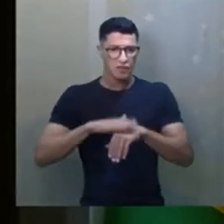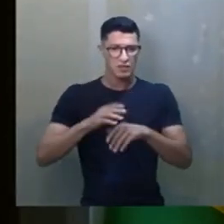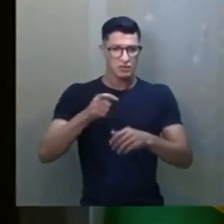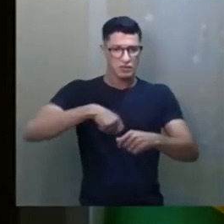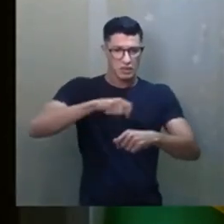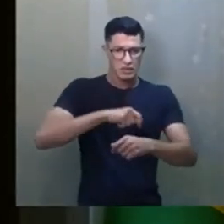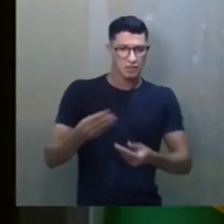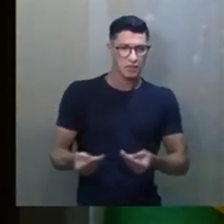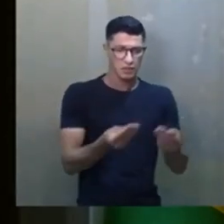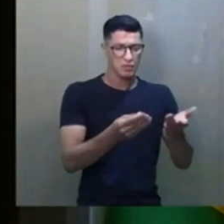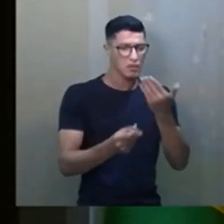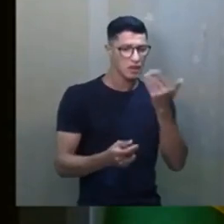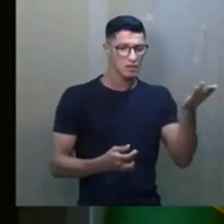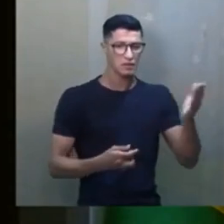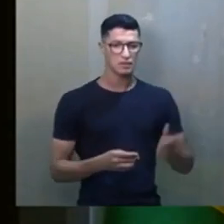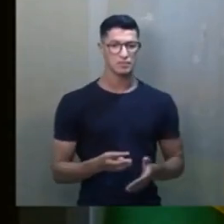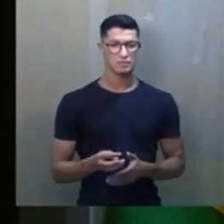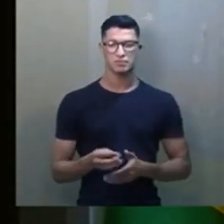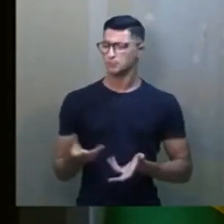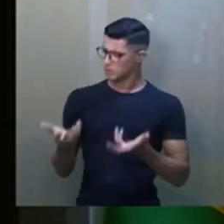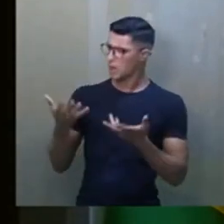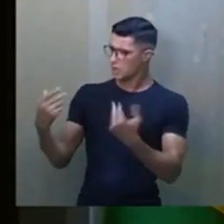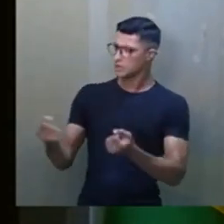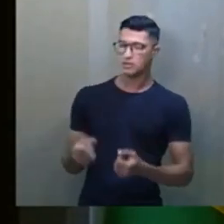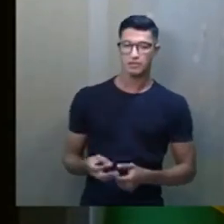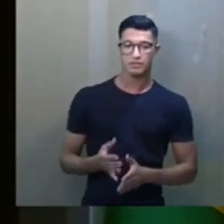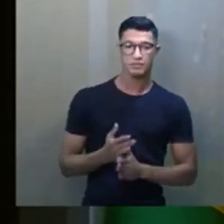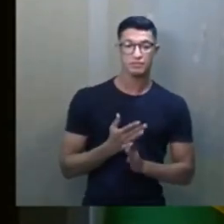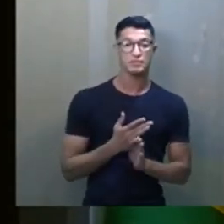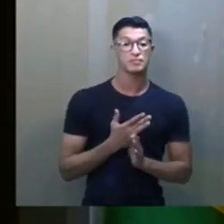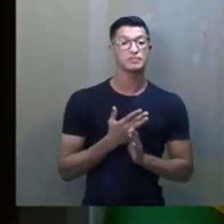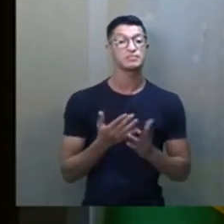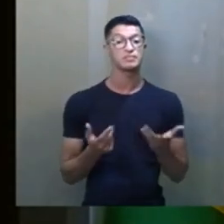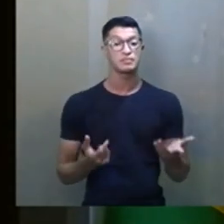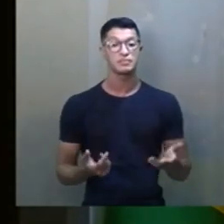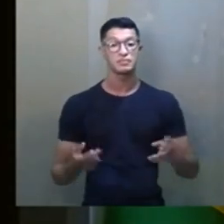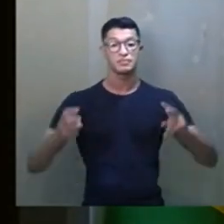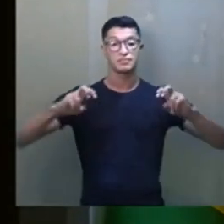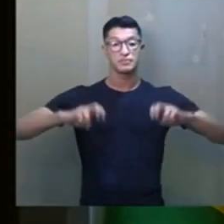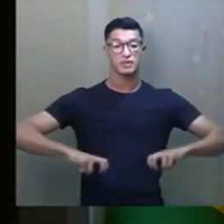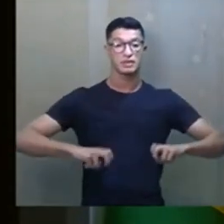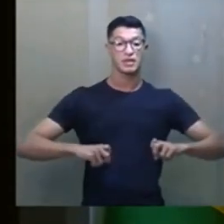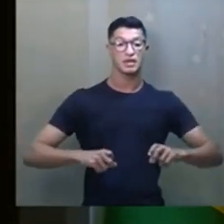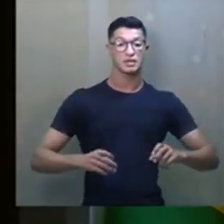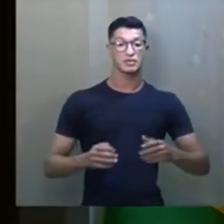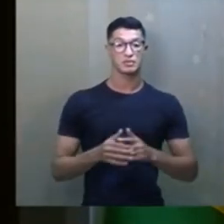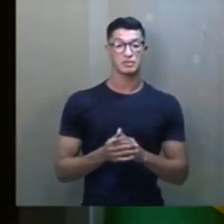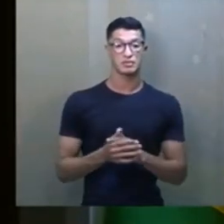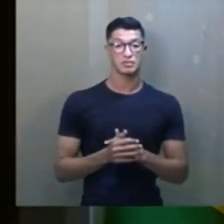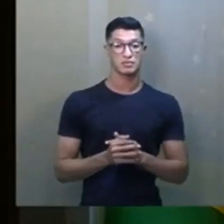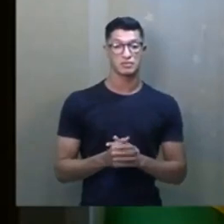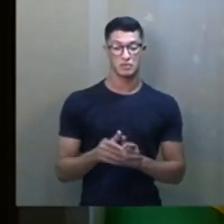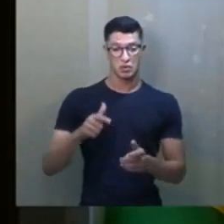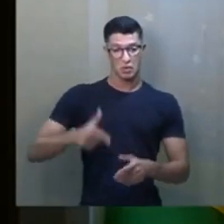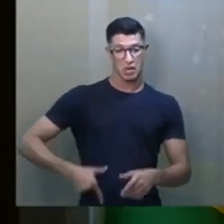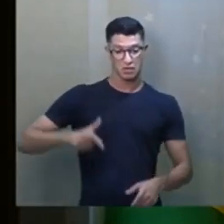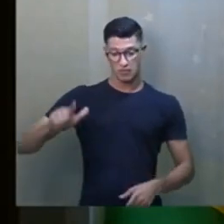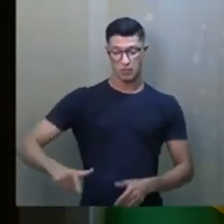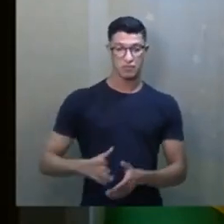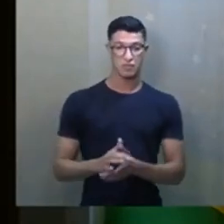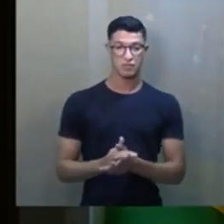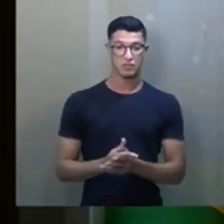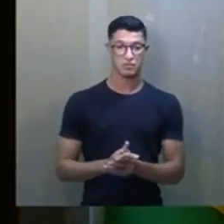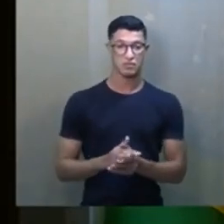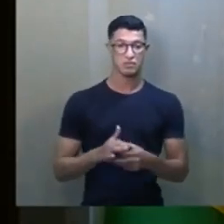jantarzinho e coloque na mesa pro senhor? Aceito. E aí, sentaram na mesa, o ladrão colocou o revólver em cima da mesa e tava